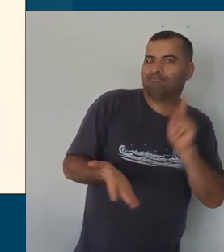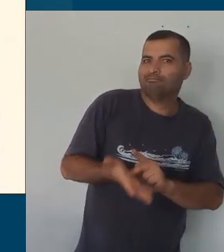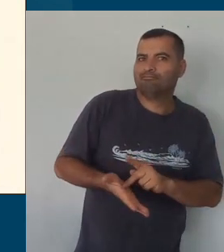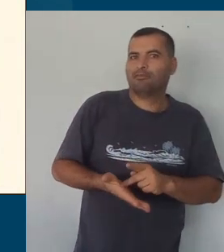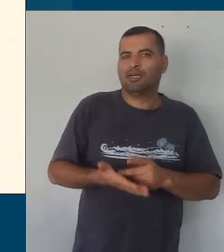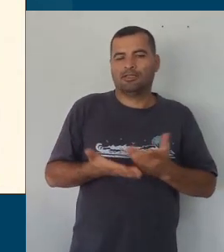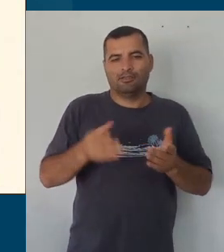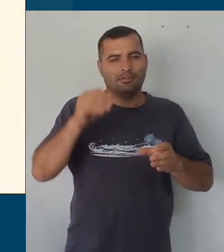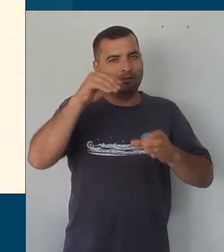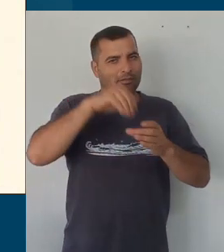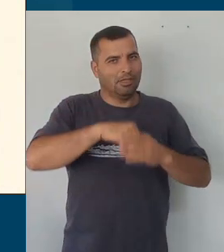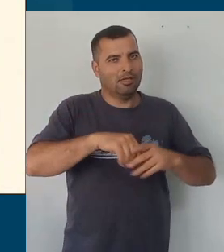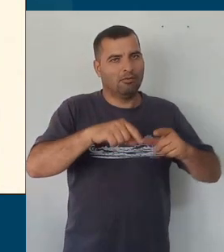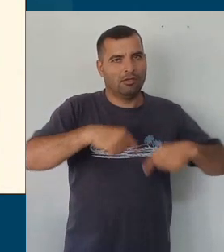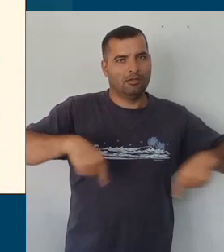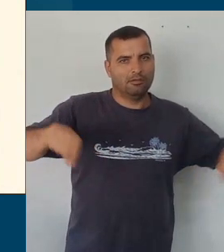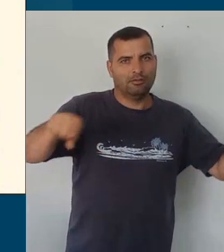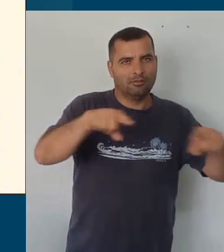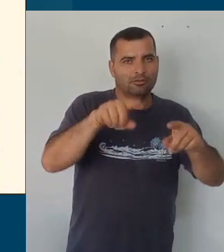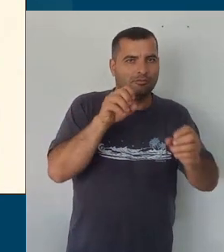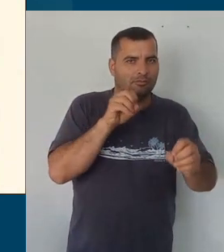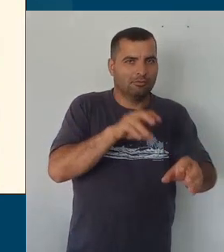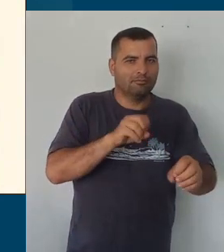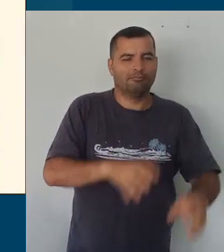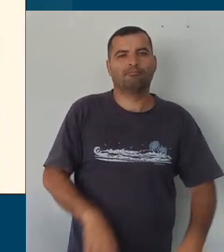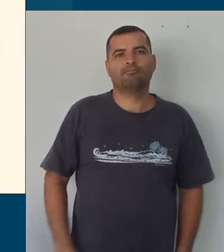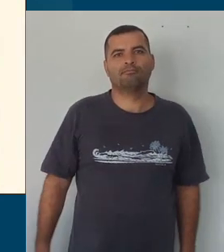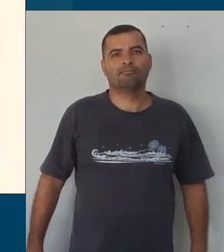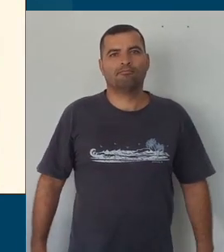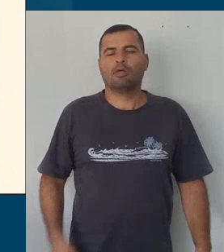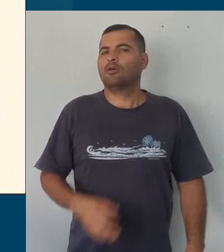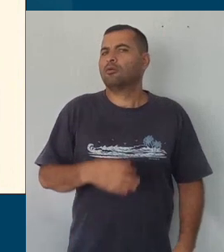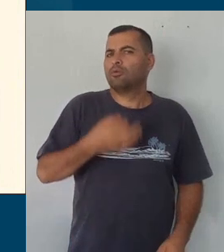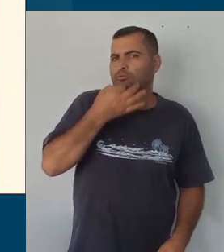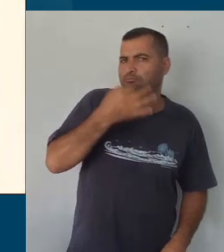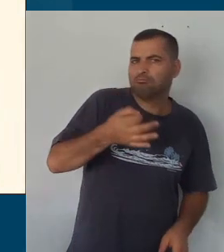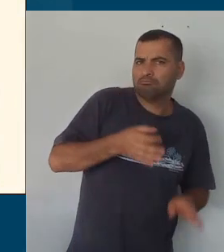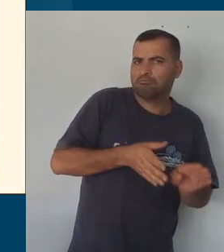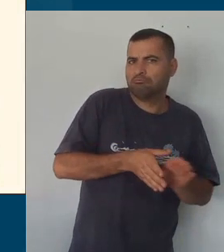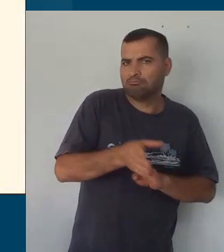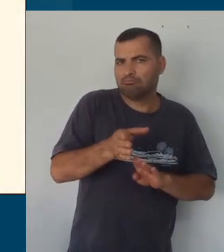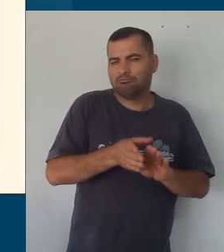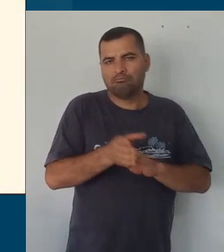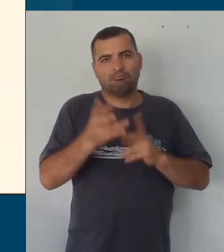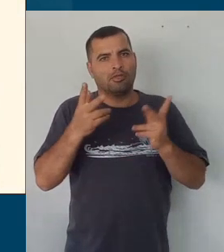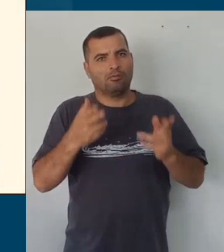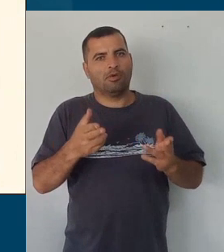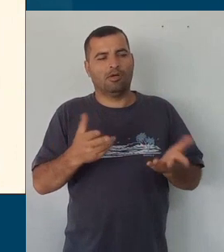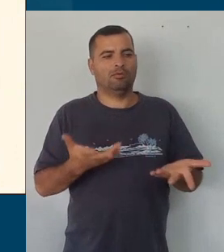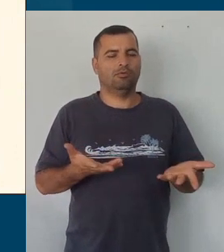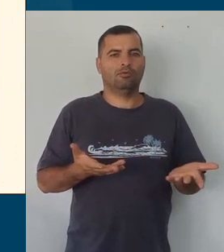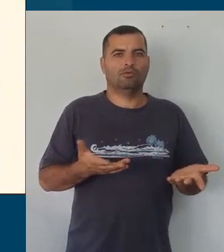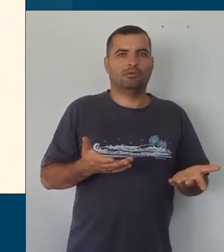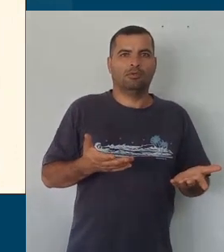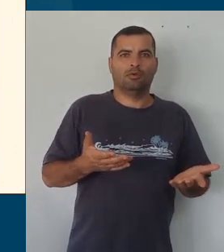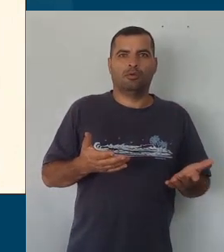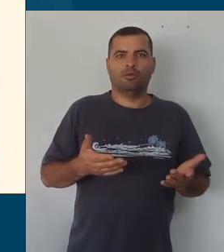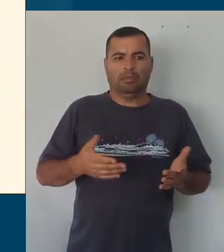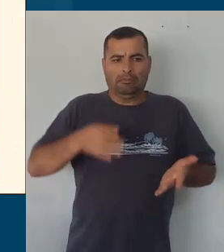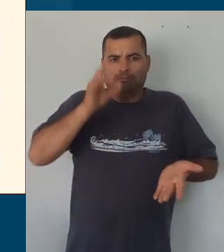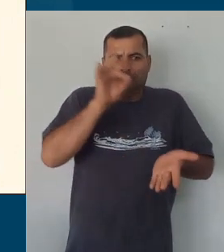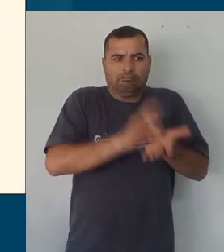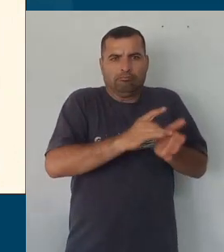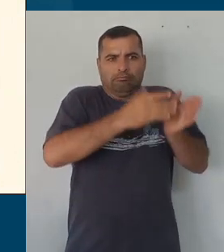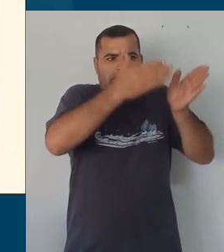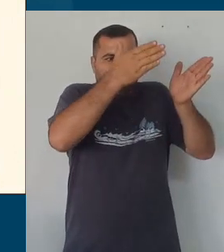sugestões, elas levam exatamente esse nome porque elas não são engessadas e elas não são as únicas possibilidades